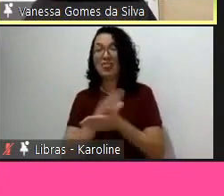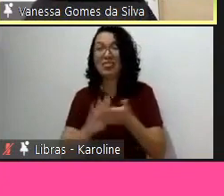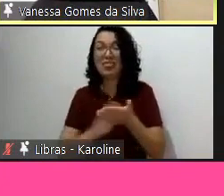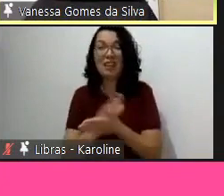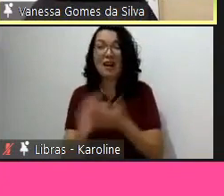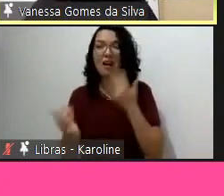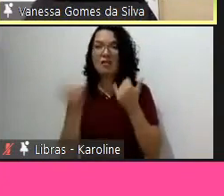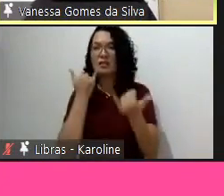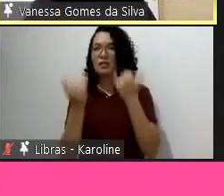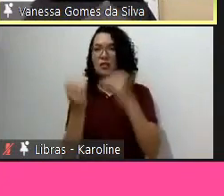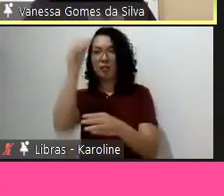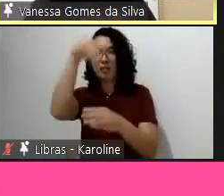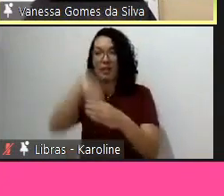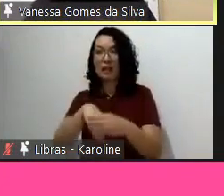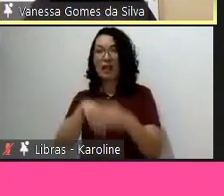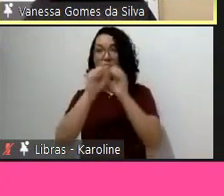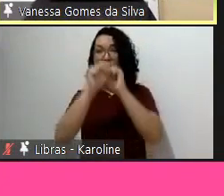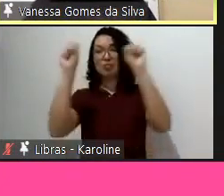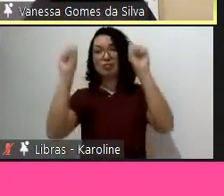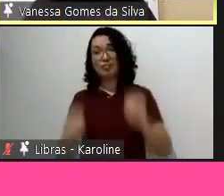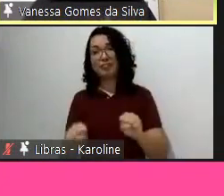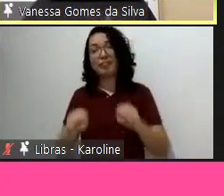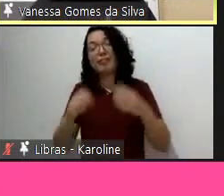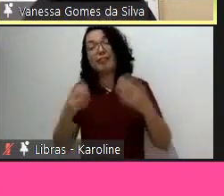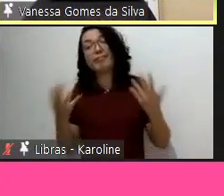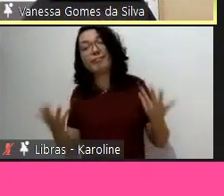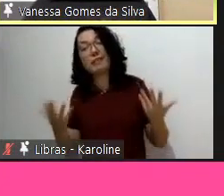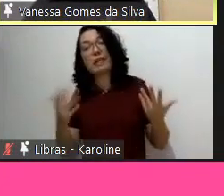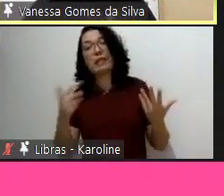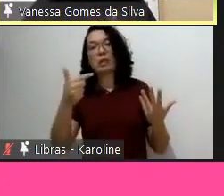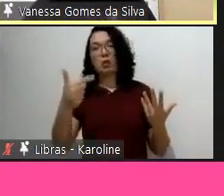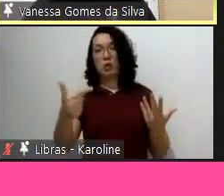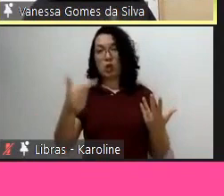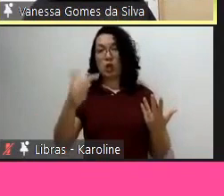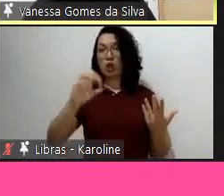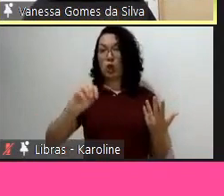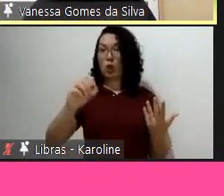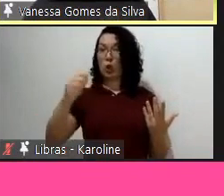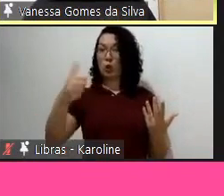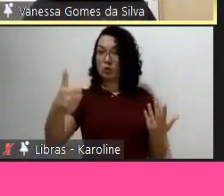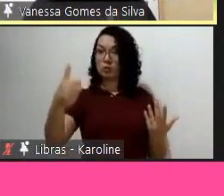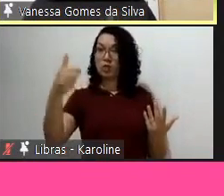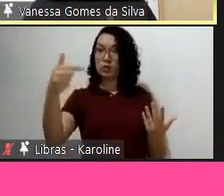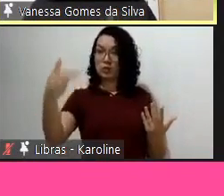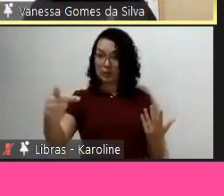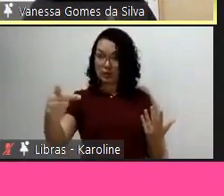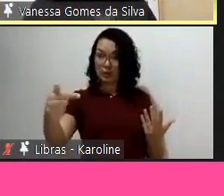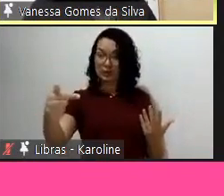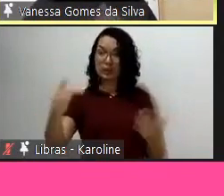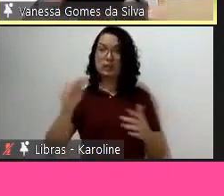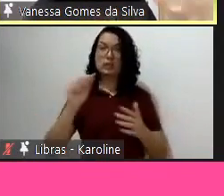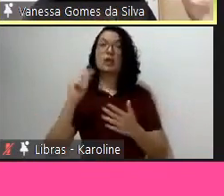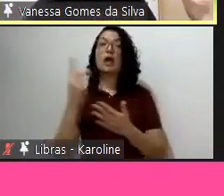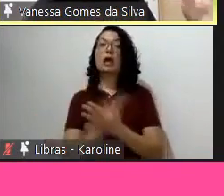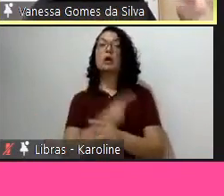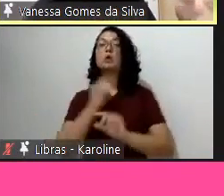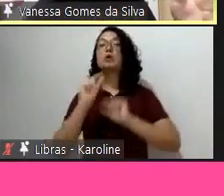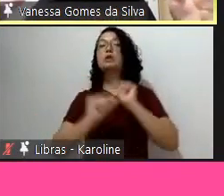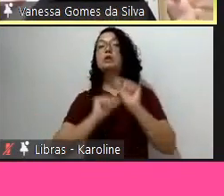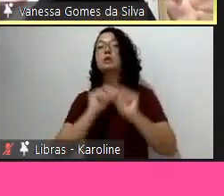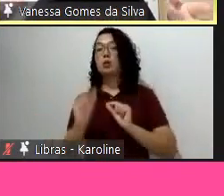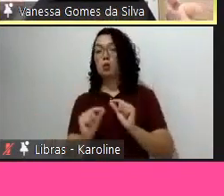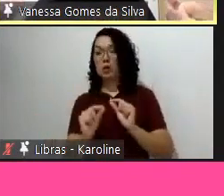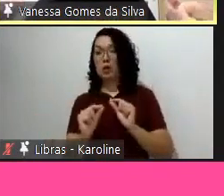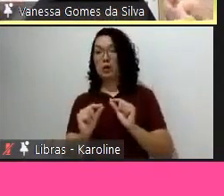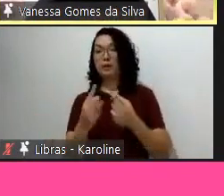E aí, em 2017, nós tivemos um financiamento, um Sidmane vindo da Suíça, que permitiu que um consórcio de